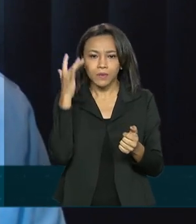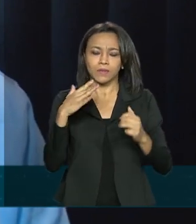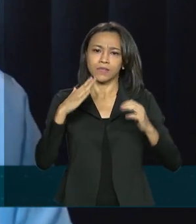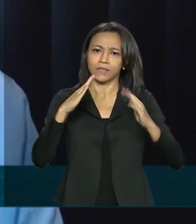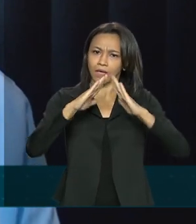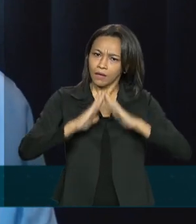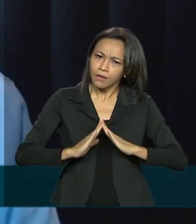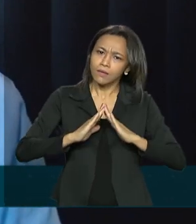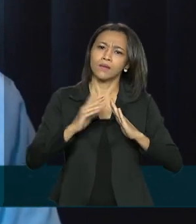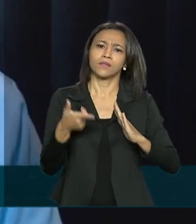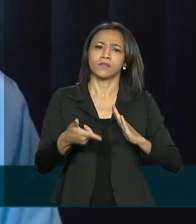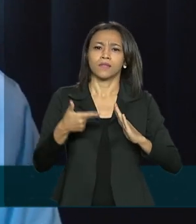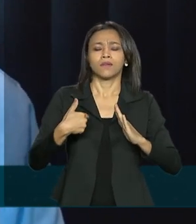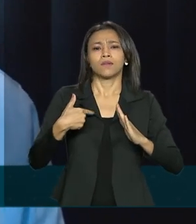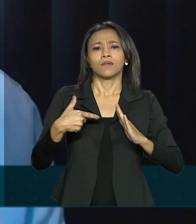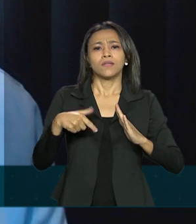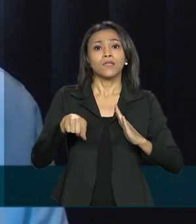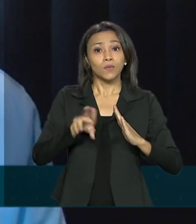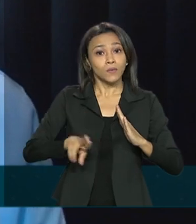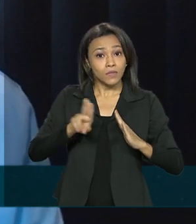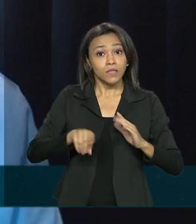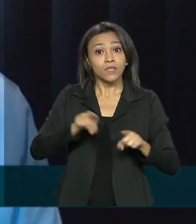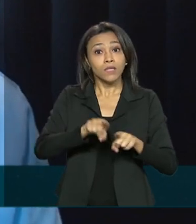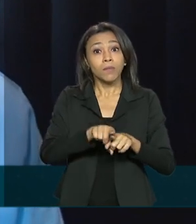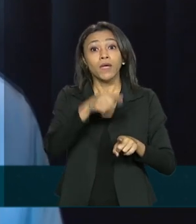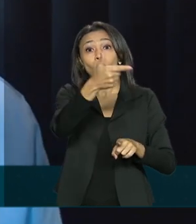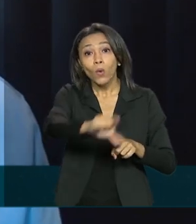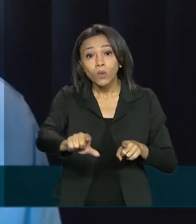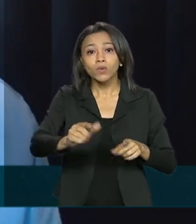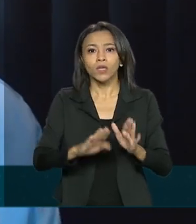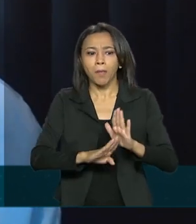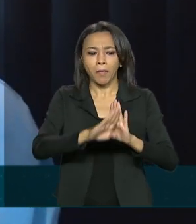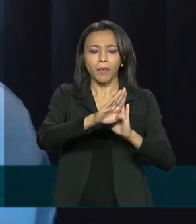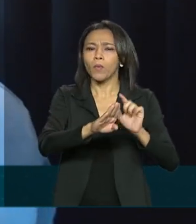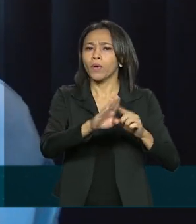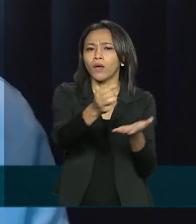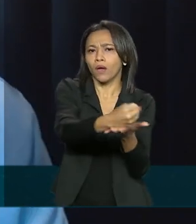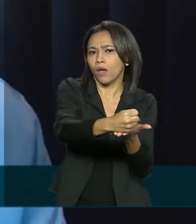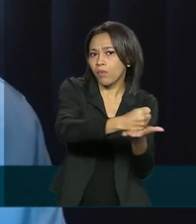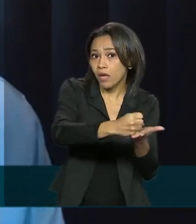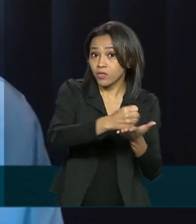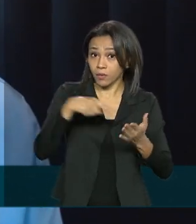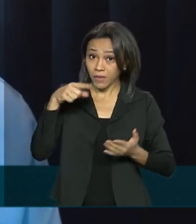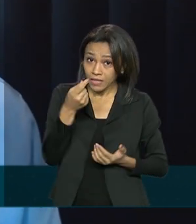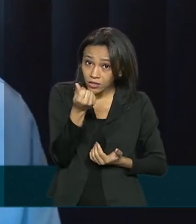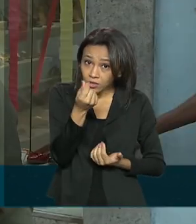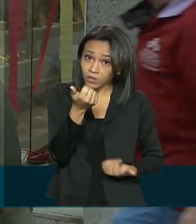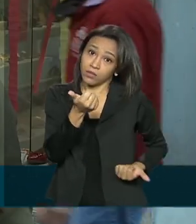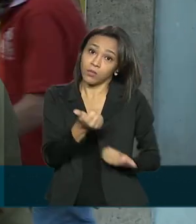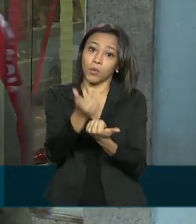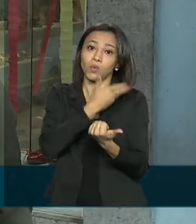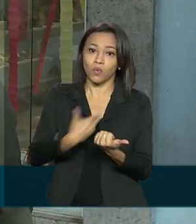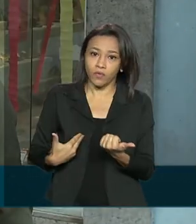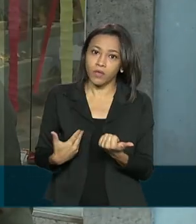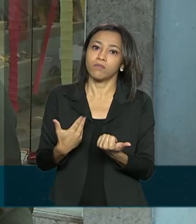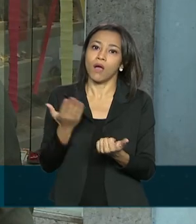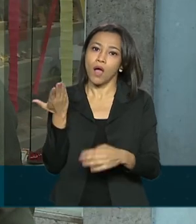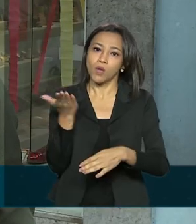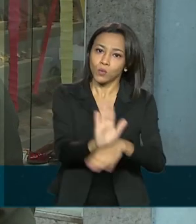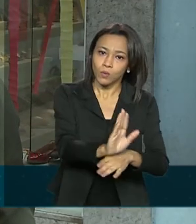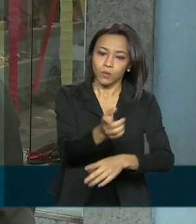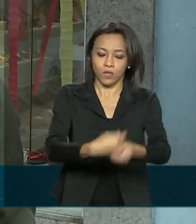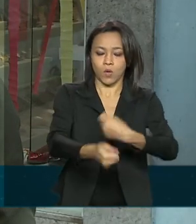das pessoas que estavam ali e os artigos farmacêuticos. Então, esse auxílio realmente injetou dinheiro na economia. Apesar dos